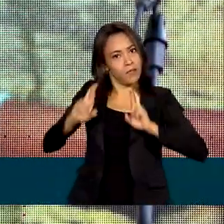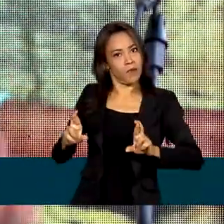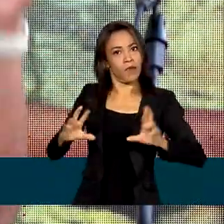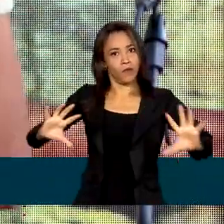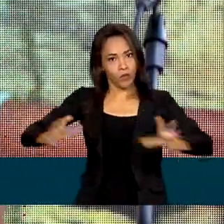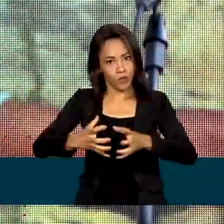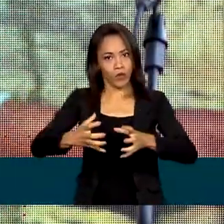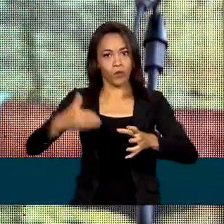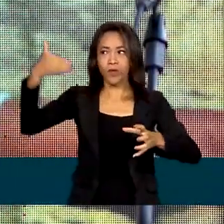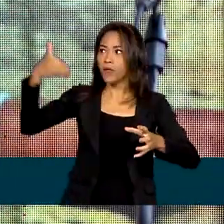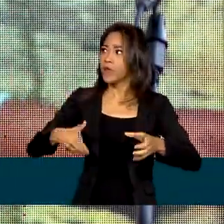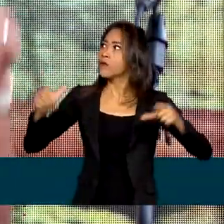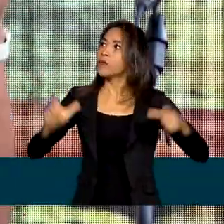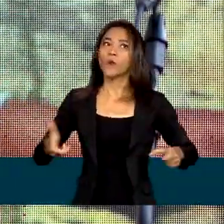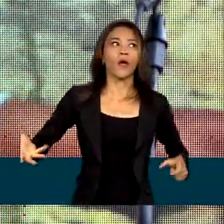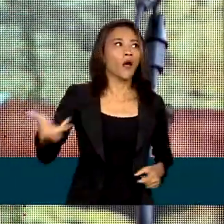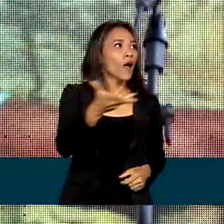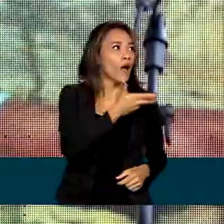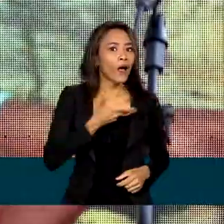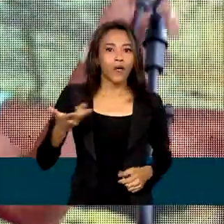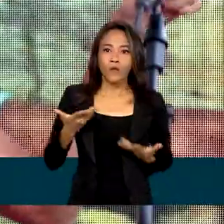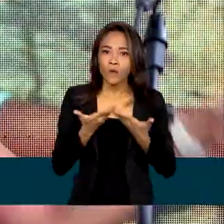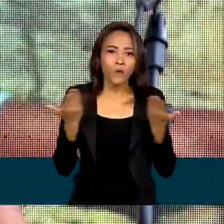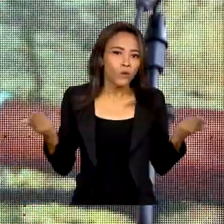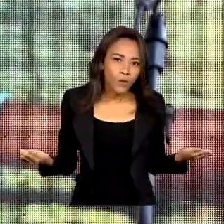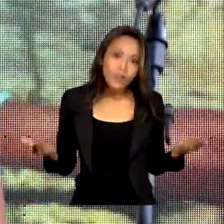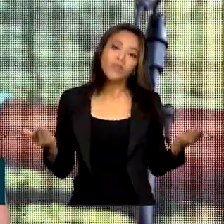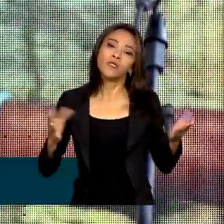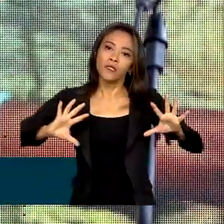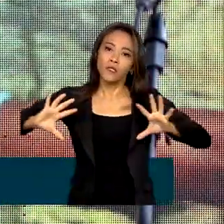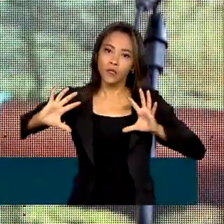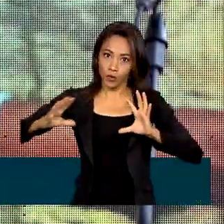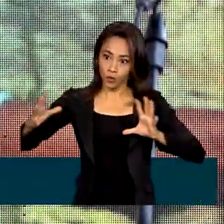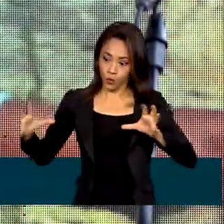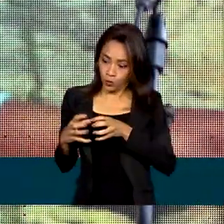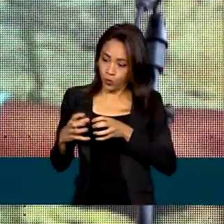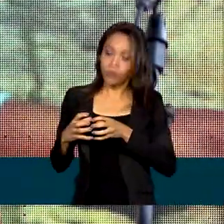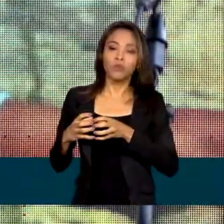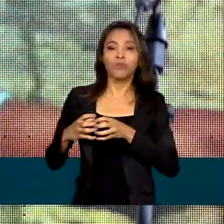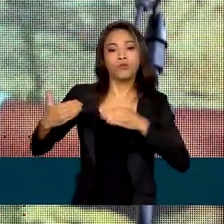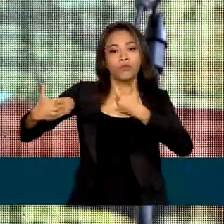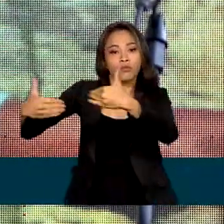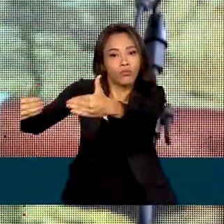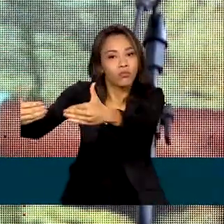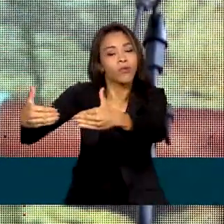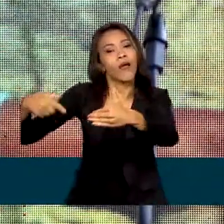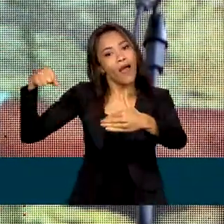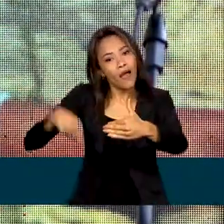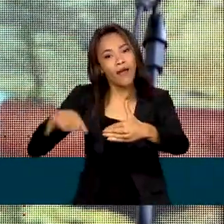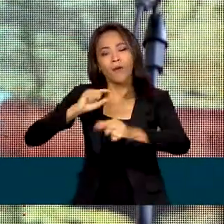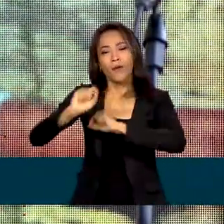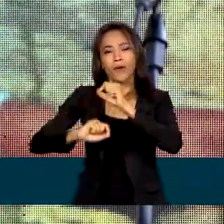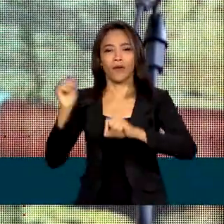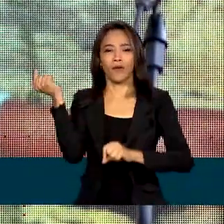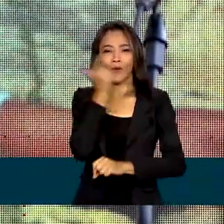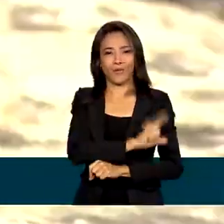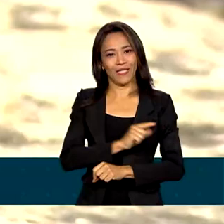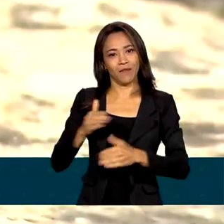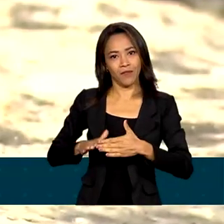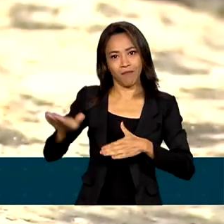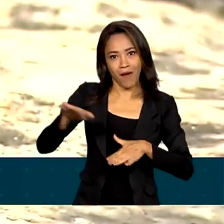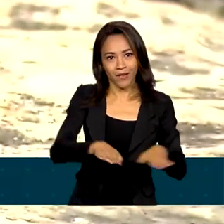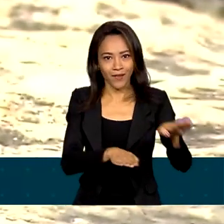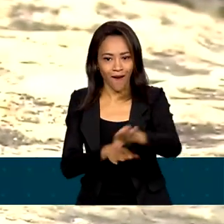lugar, o que a gente está fazendo hoje, todas essas posses, o Comitê Interministerial, também é uma prova de respeito de passos que a gente vai conseguir dar.